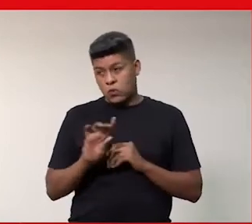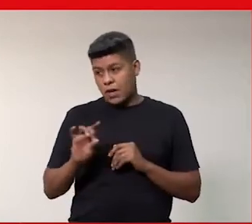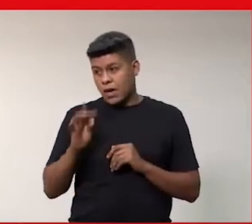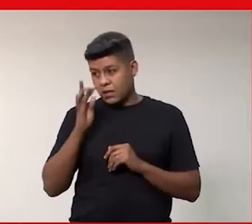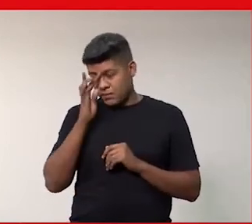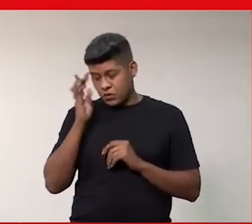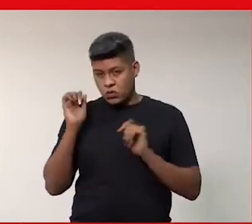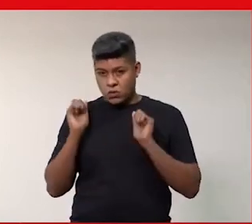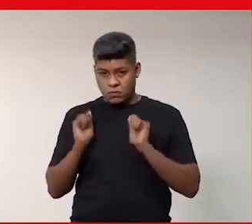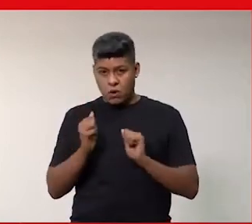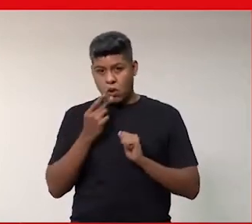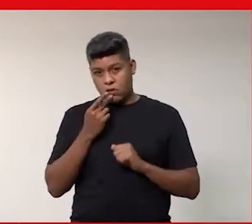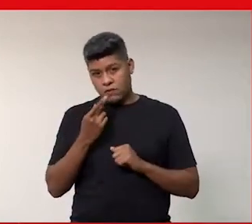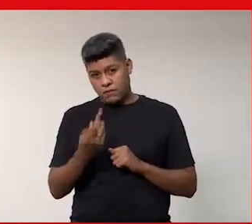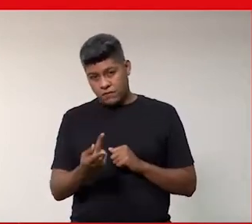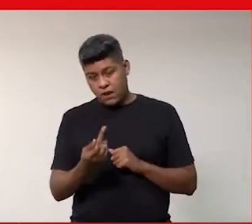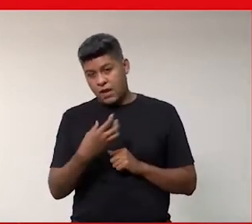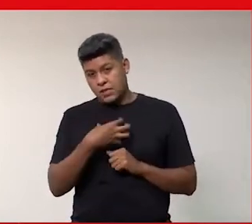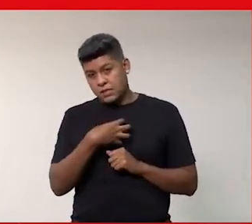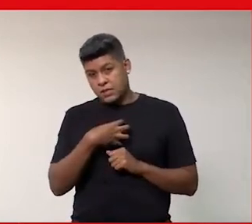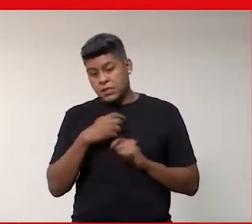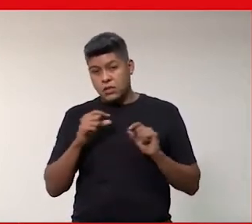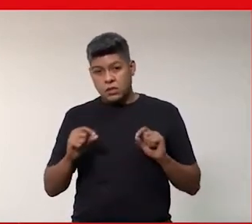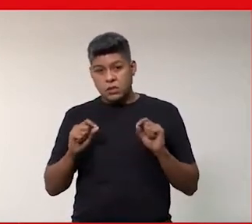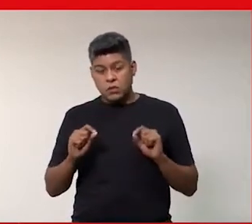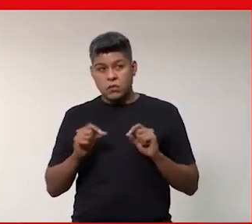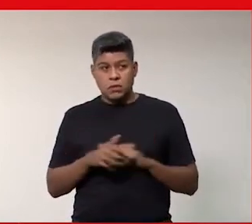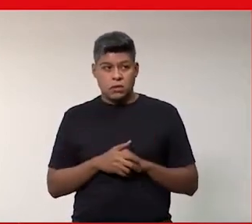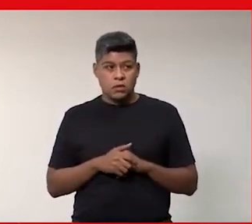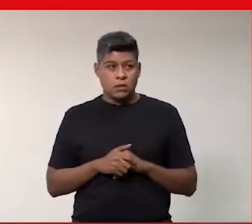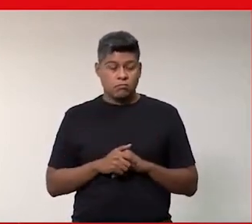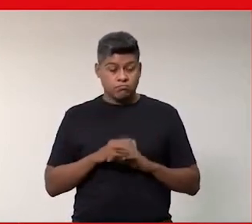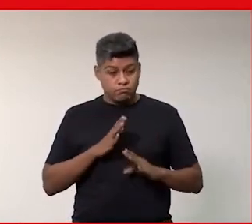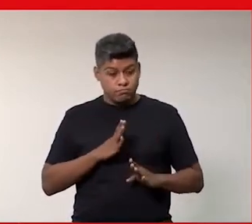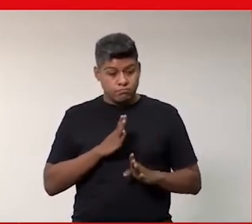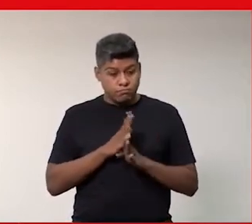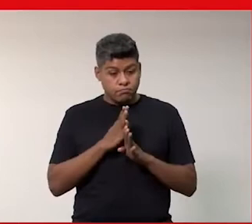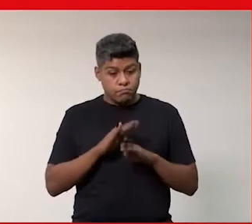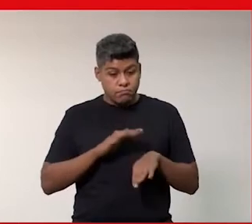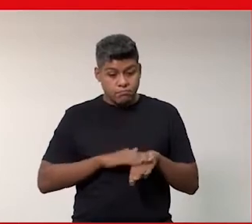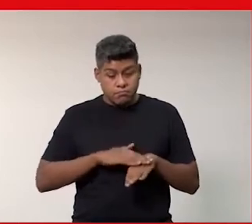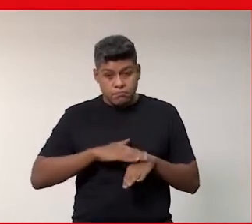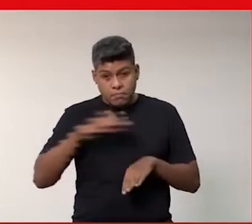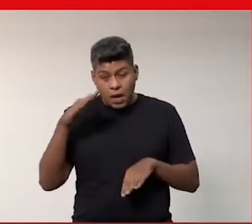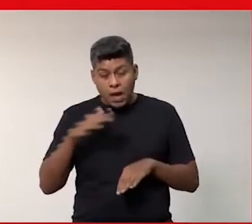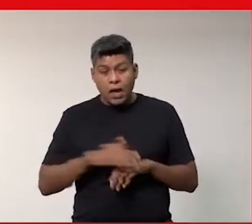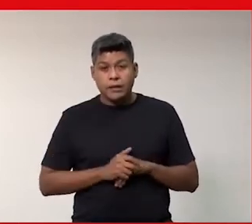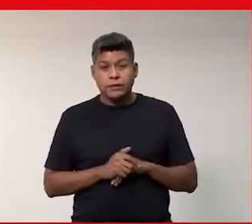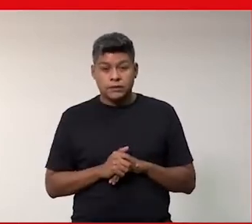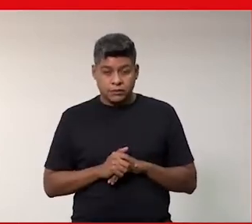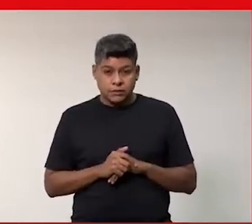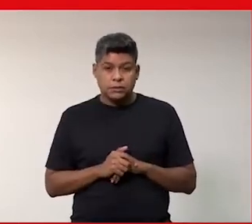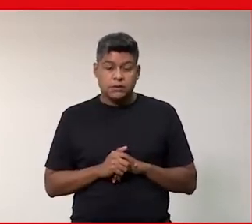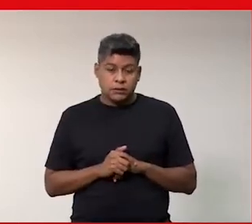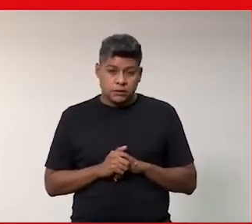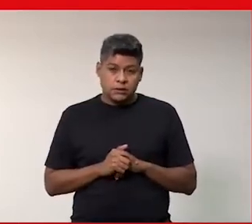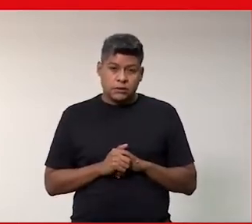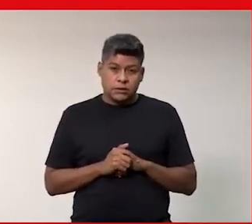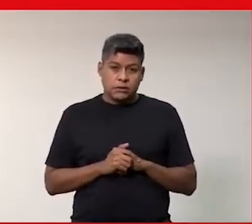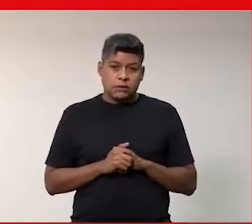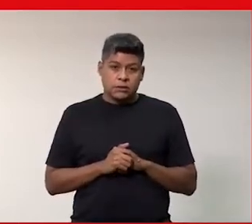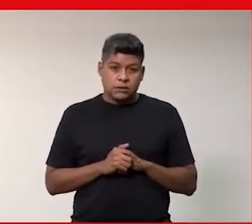pode fazer uma fala no sentido daquela que se identifica mais então vou fazer algumas das